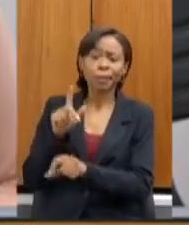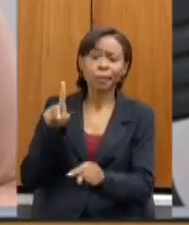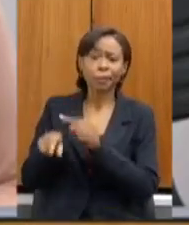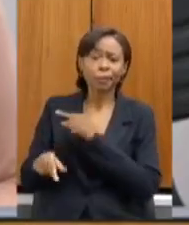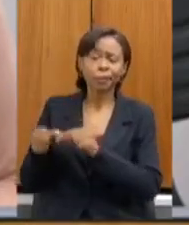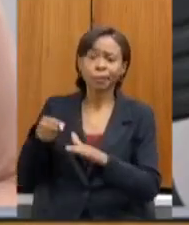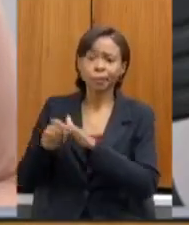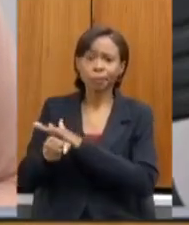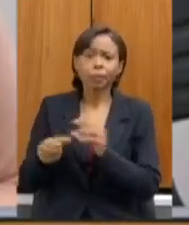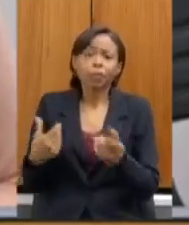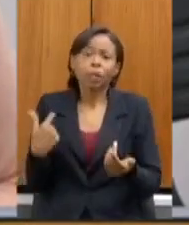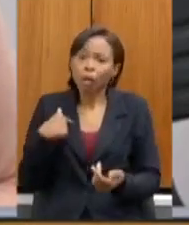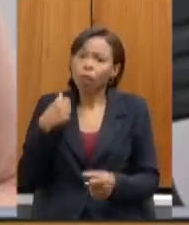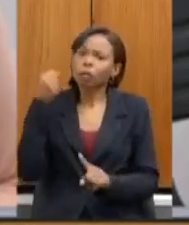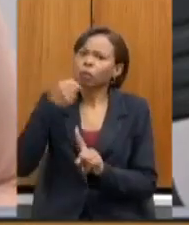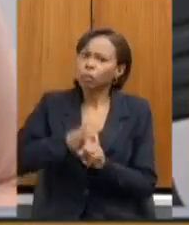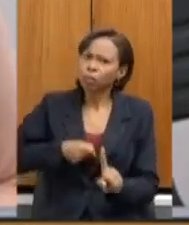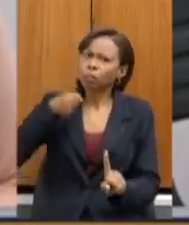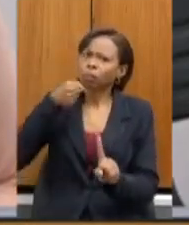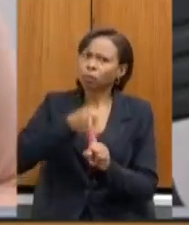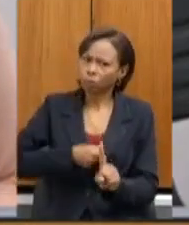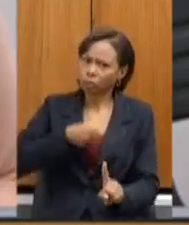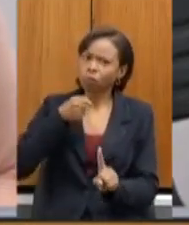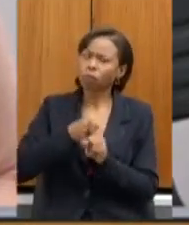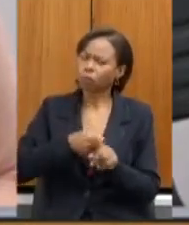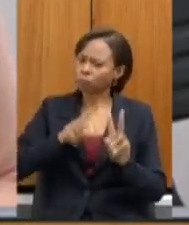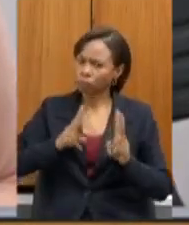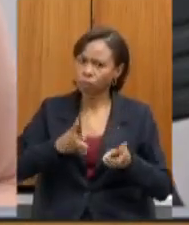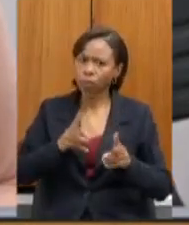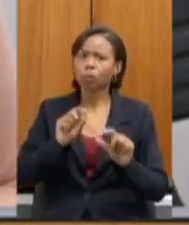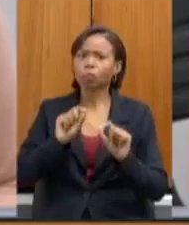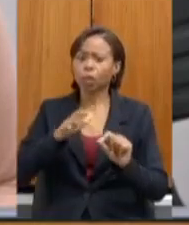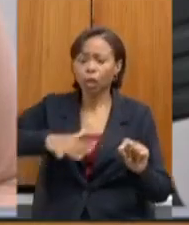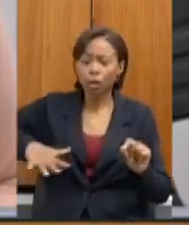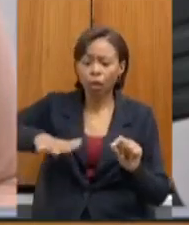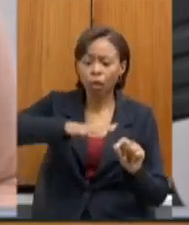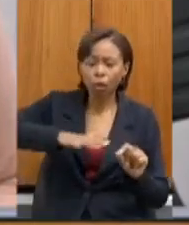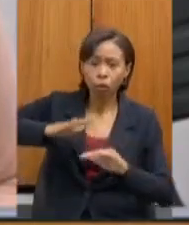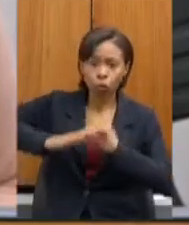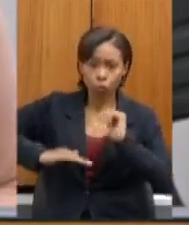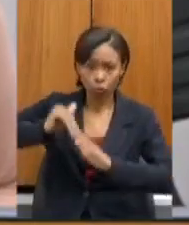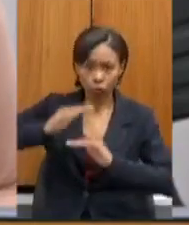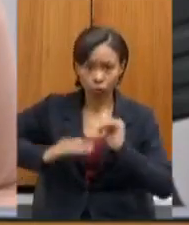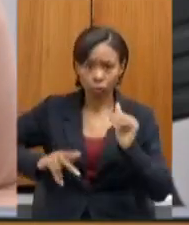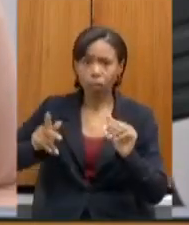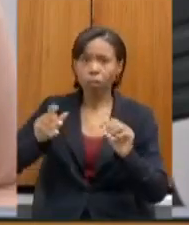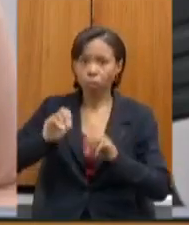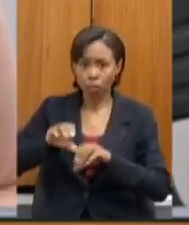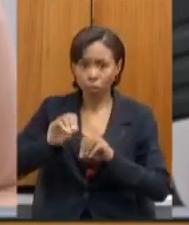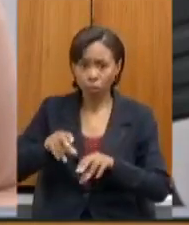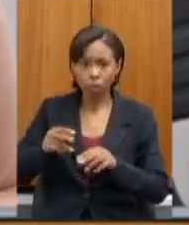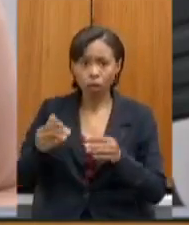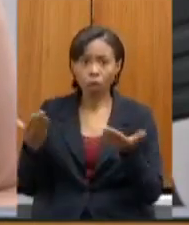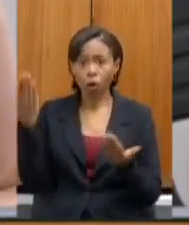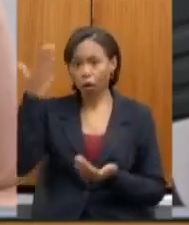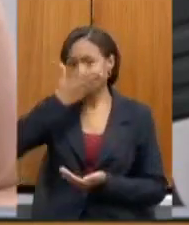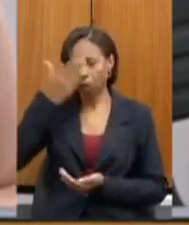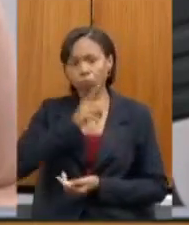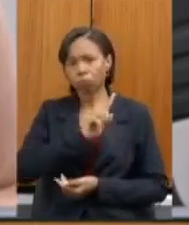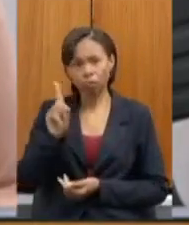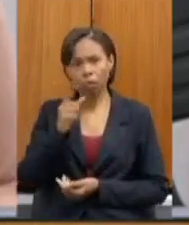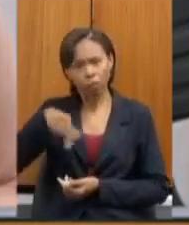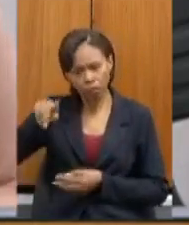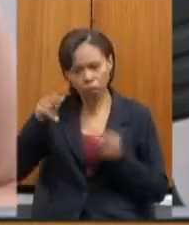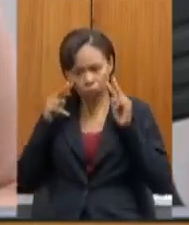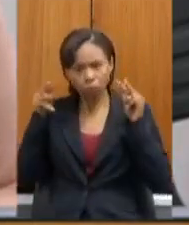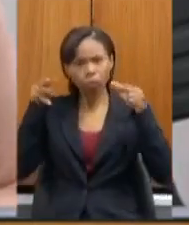luta para que esses profissionais da educação não fiquem invisibilizados que sejam reconhecidos como sujeitos de direitos